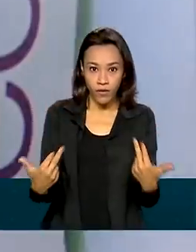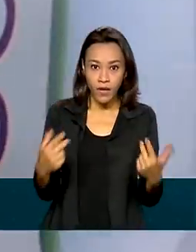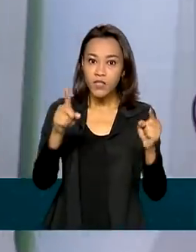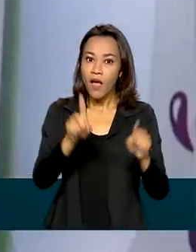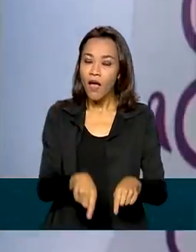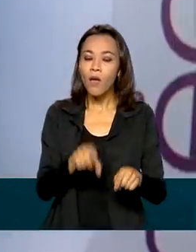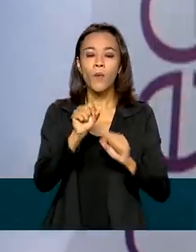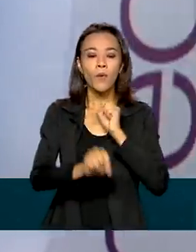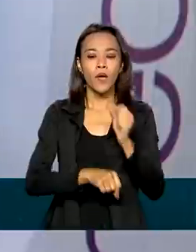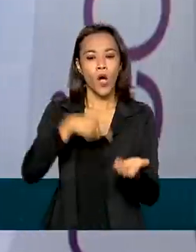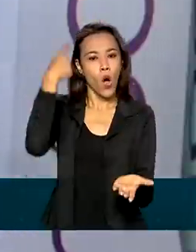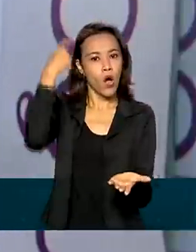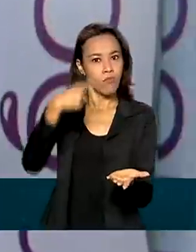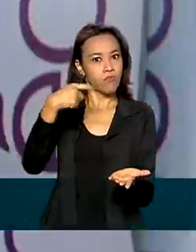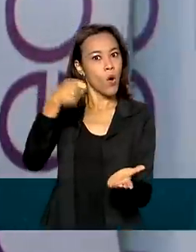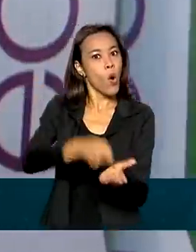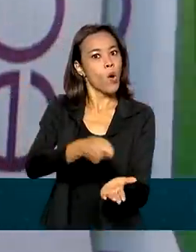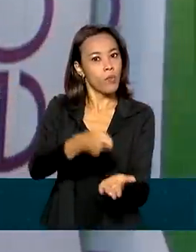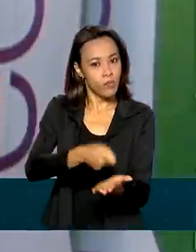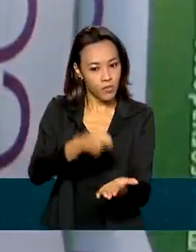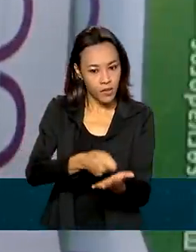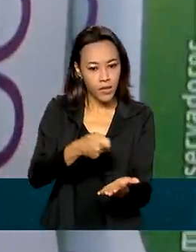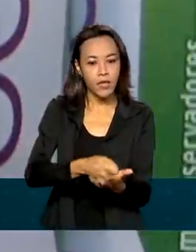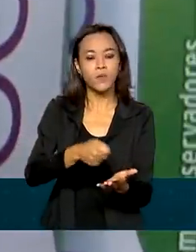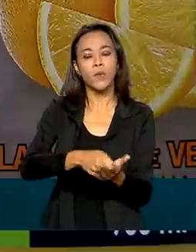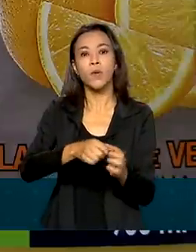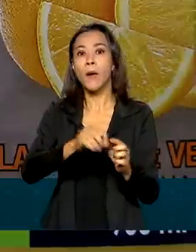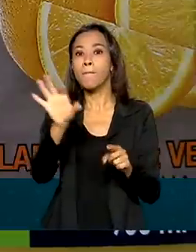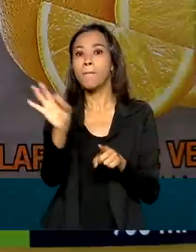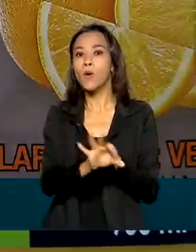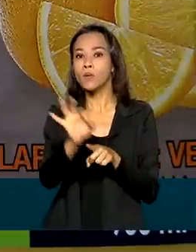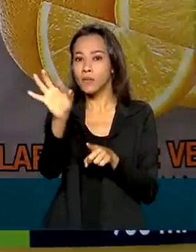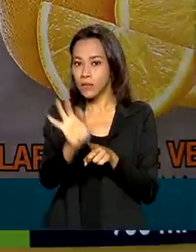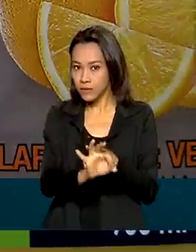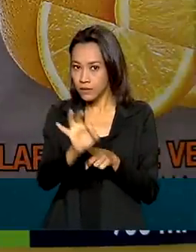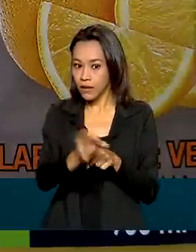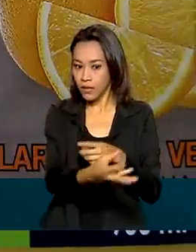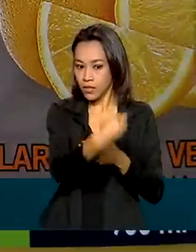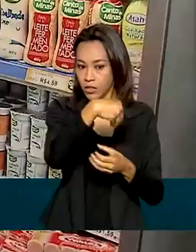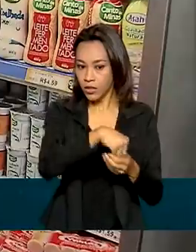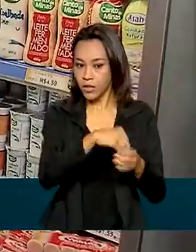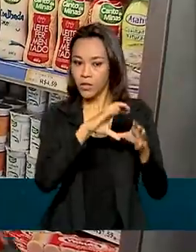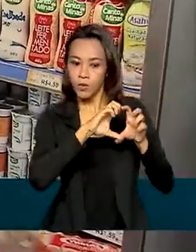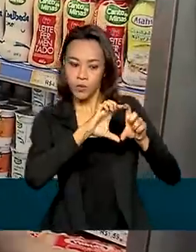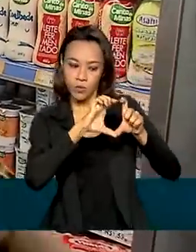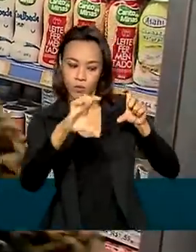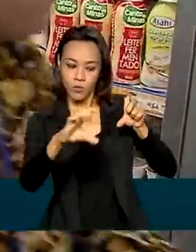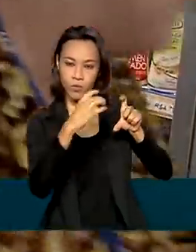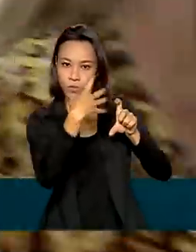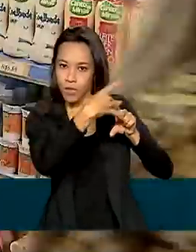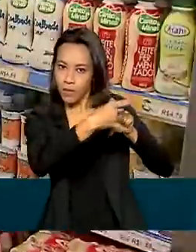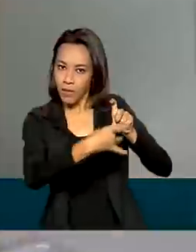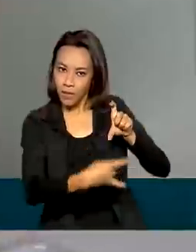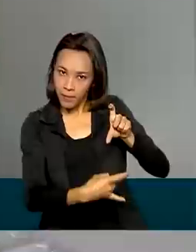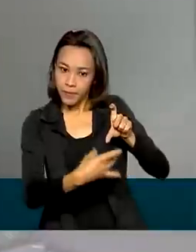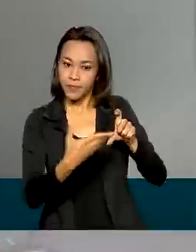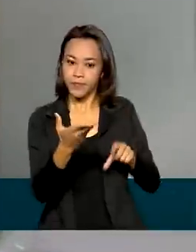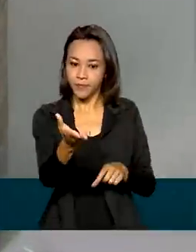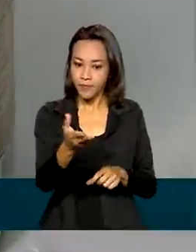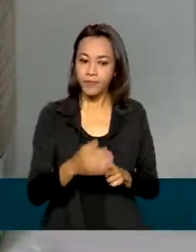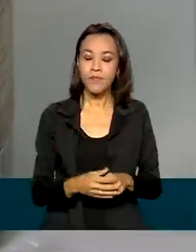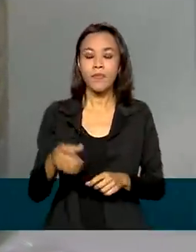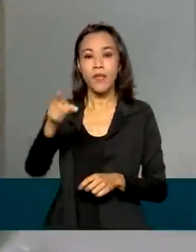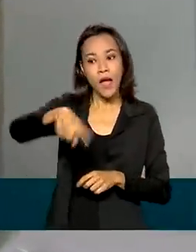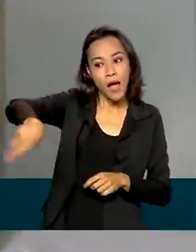obrigatoriedade no rótulo do teor mínimo de fruta e a criação da categoria de bebidas saborizadas. Os